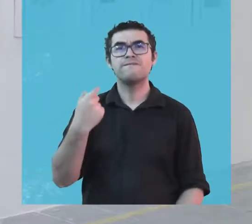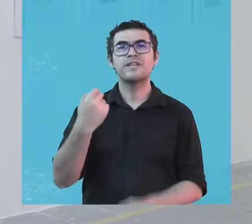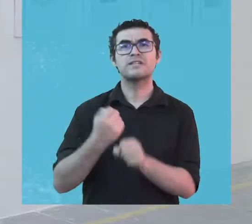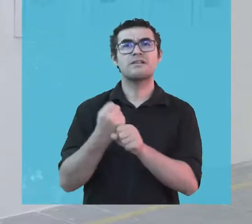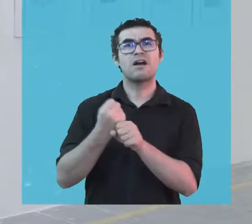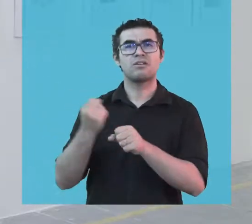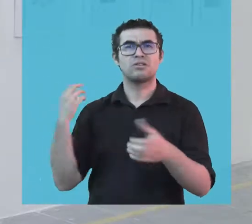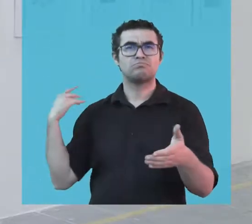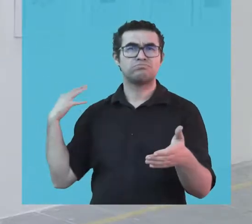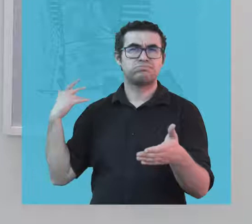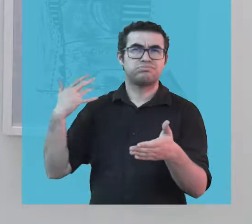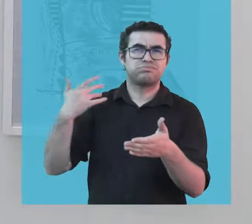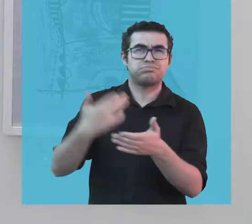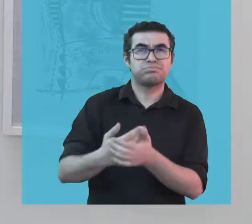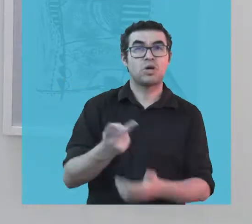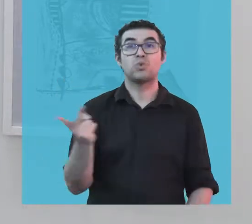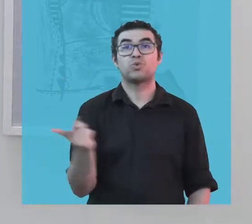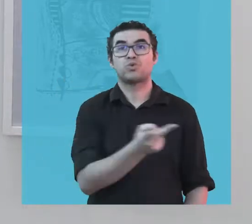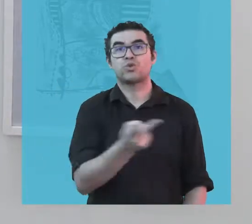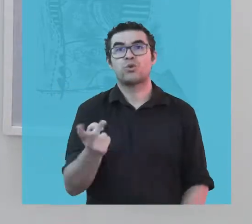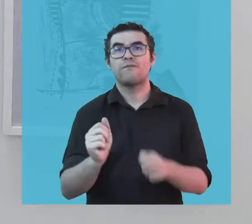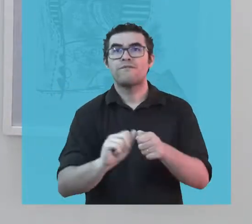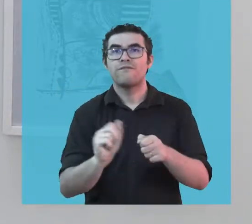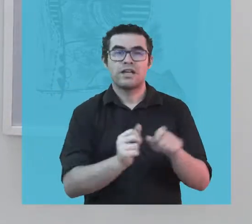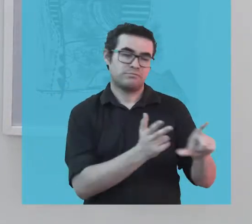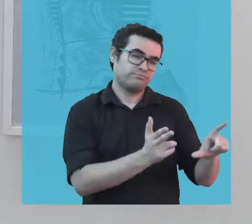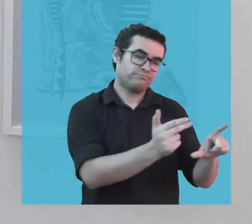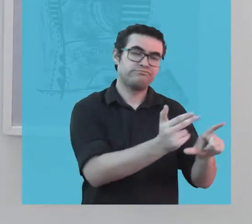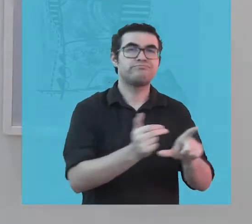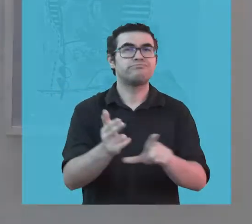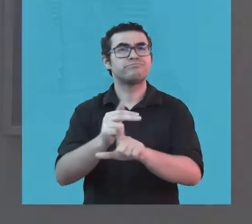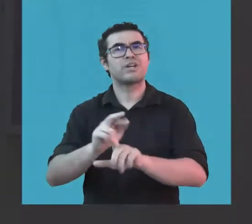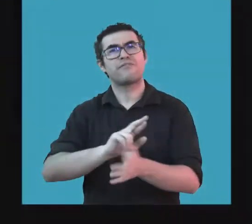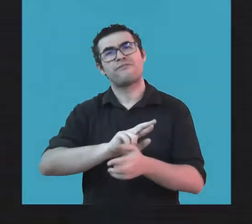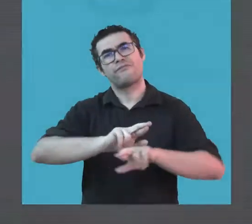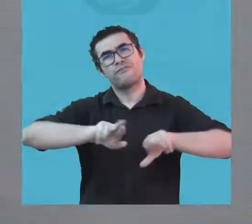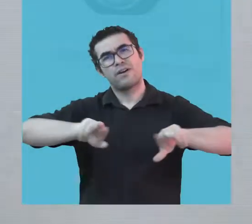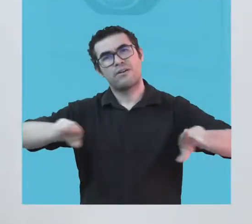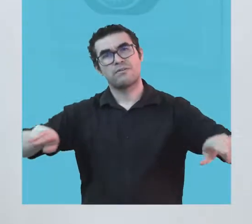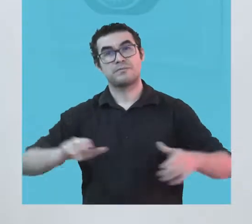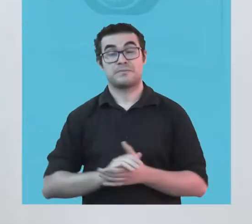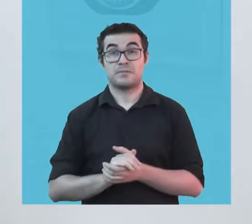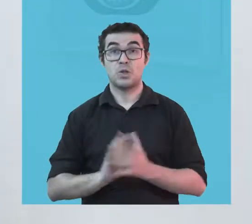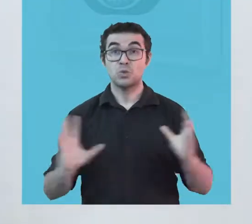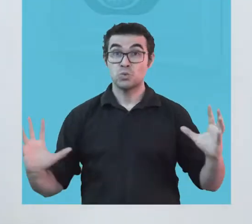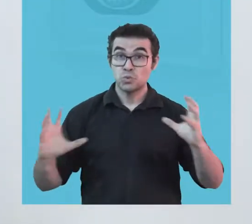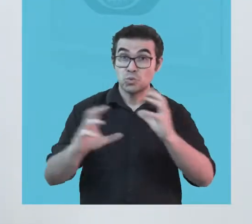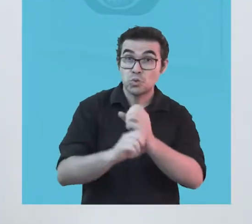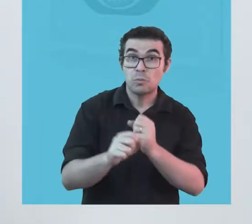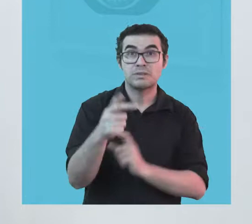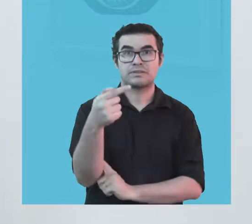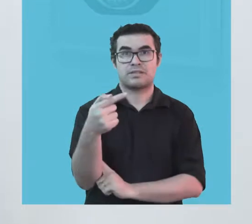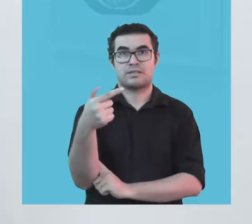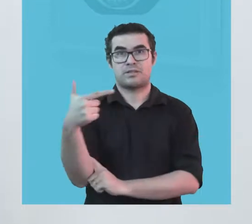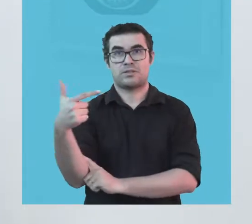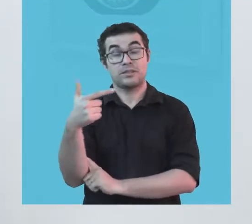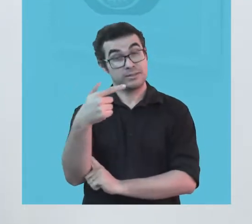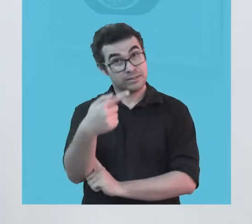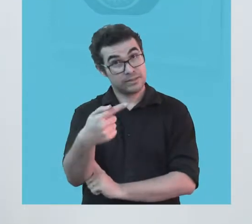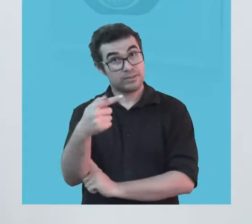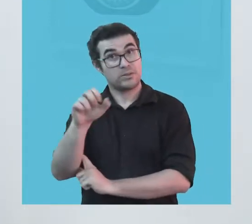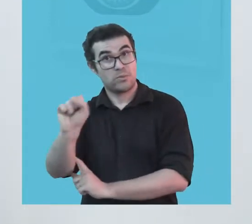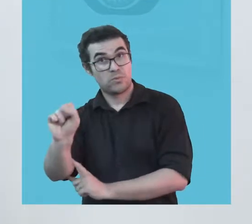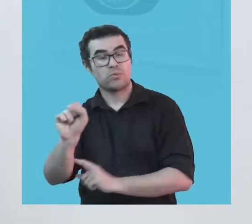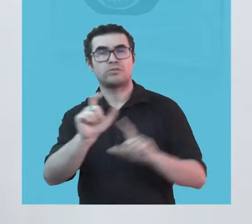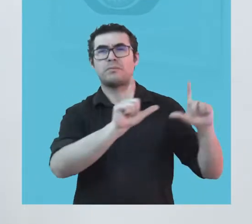mais de 70 telas estão ocupando duas salas do MAUC. No total, são 78 trabalhos que